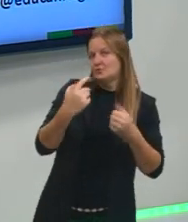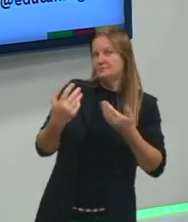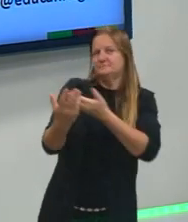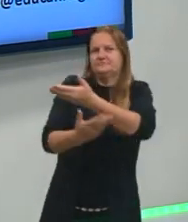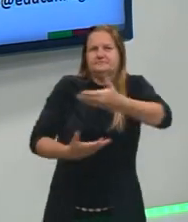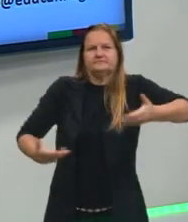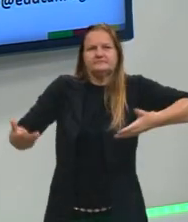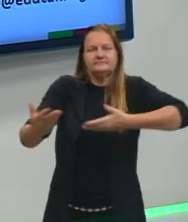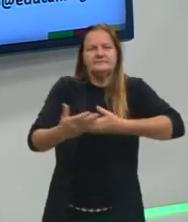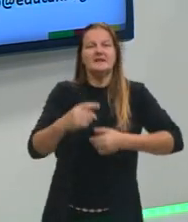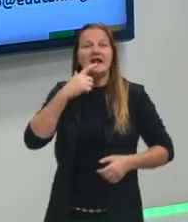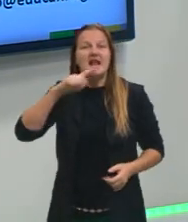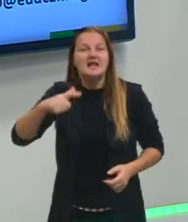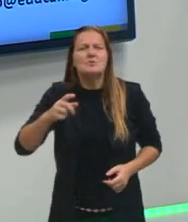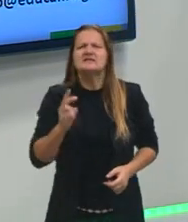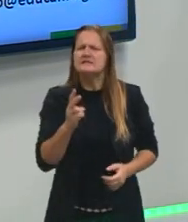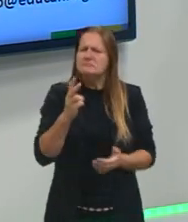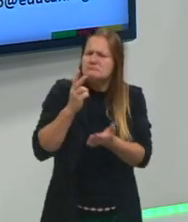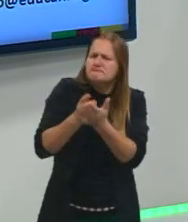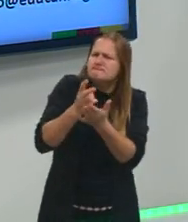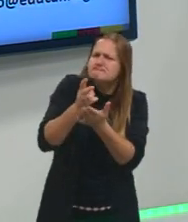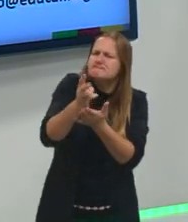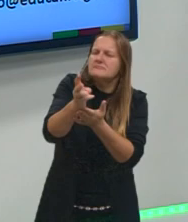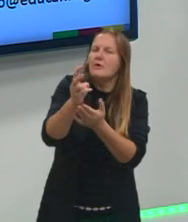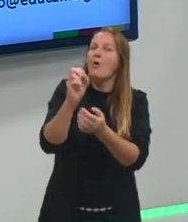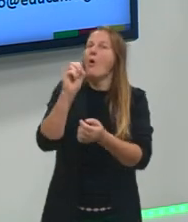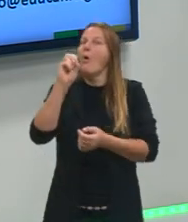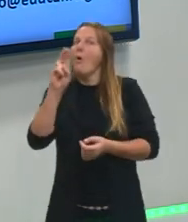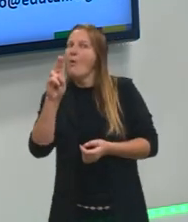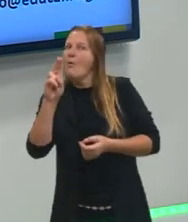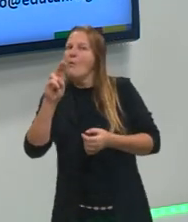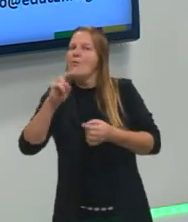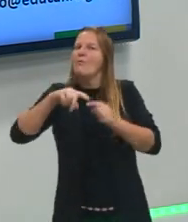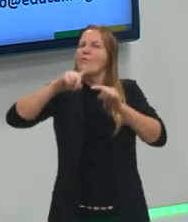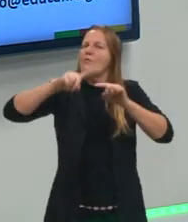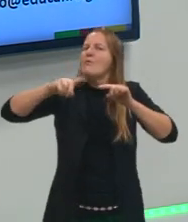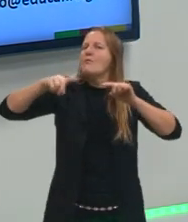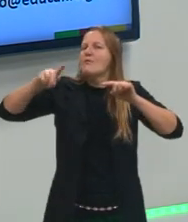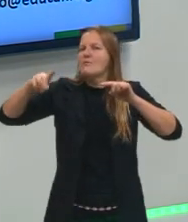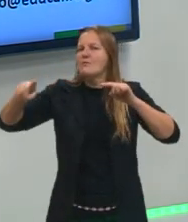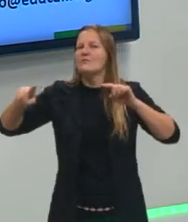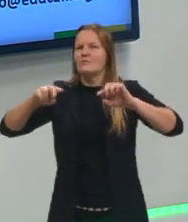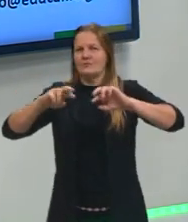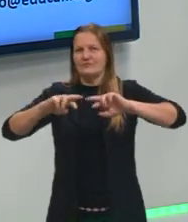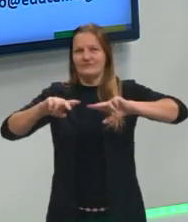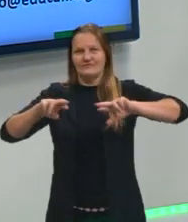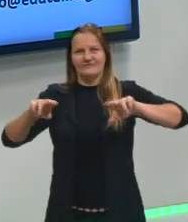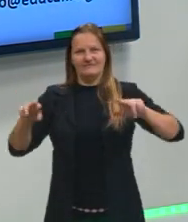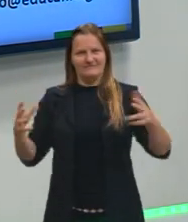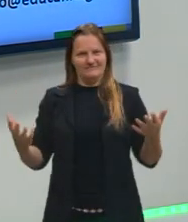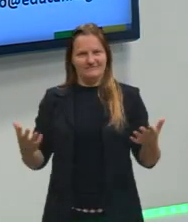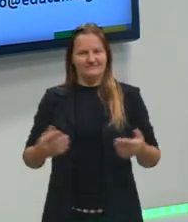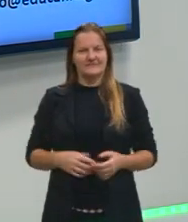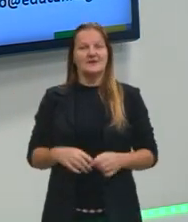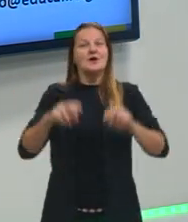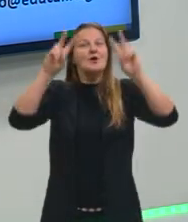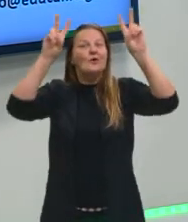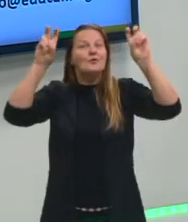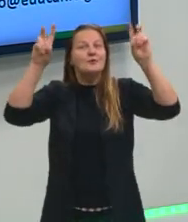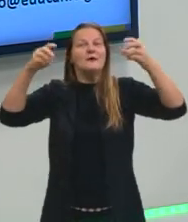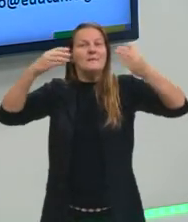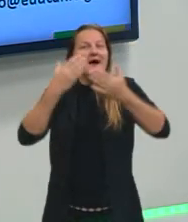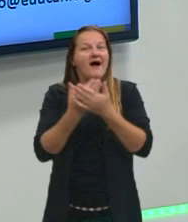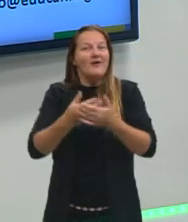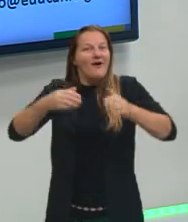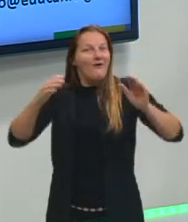essa língua é sempre a mesma ou se ela pode sofrer variações. E é sobre isso que a gente vai falar hoje